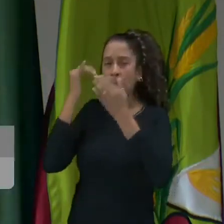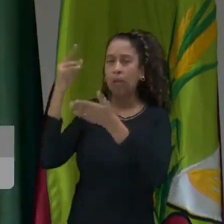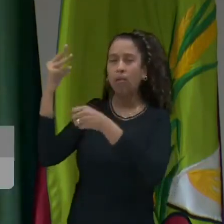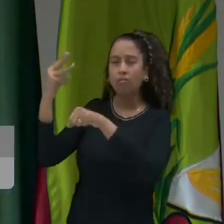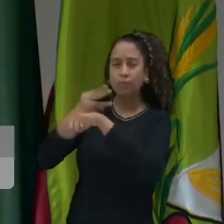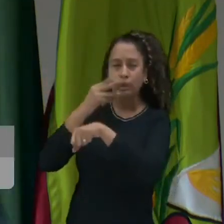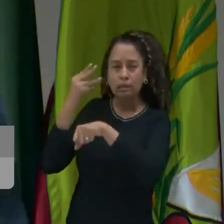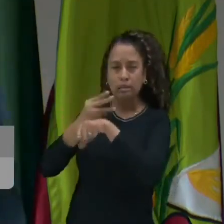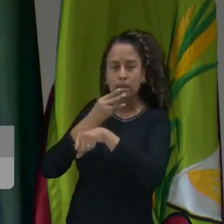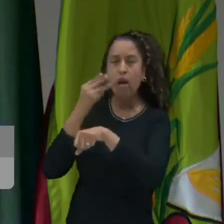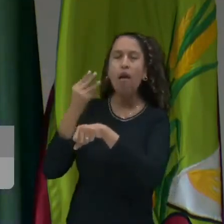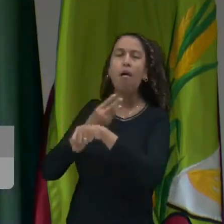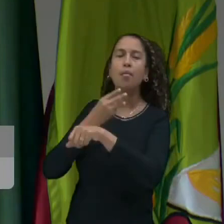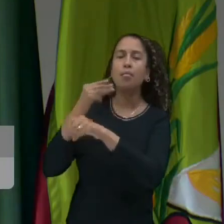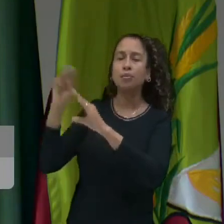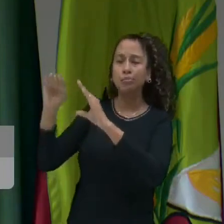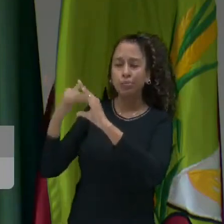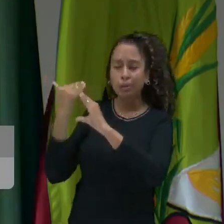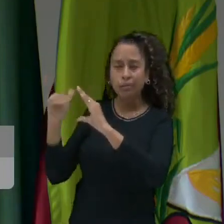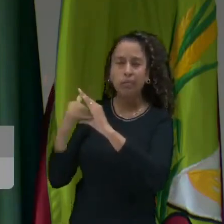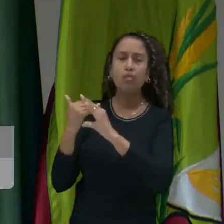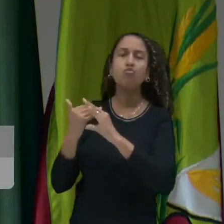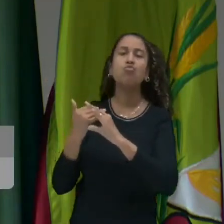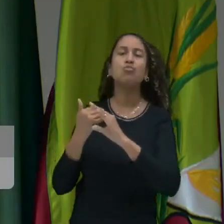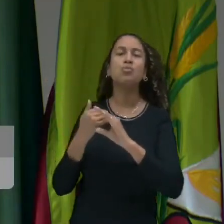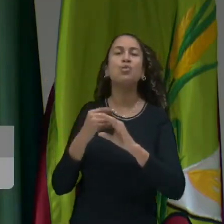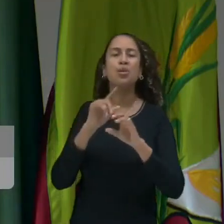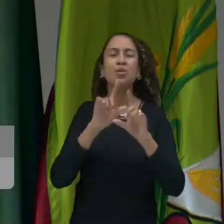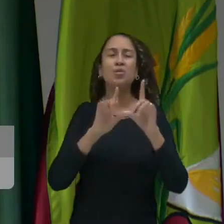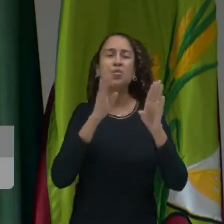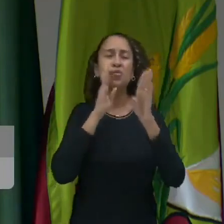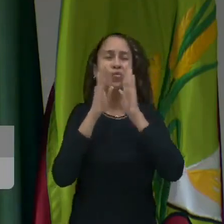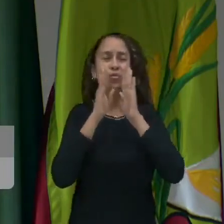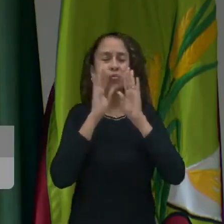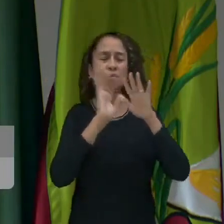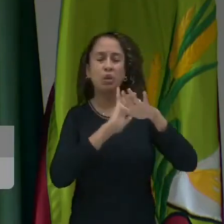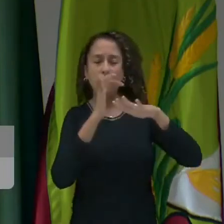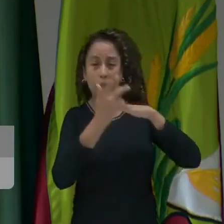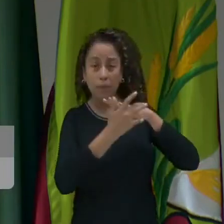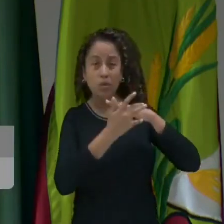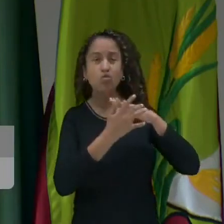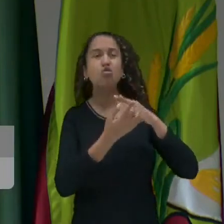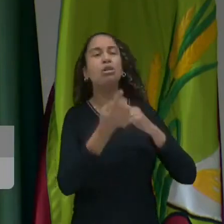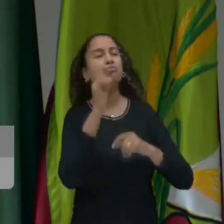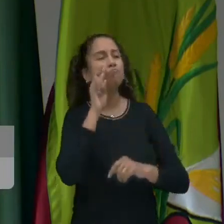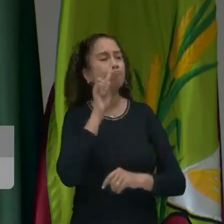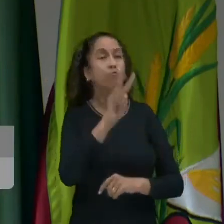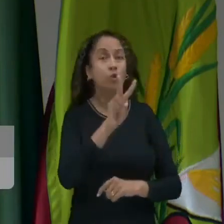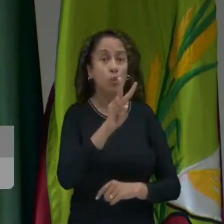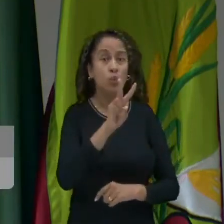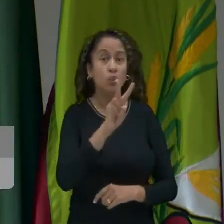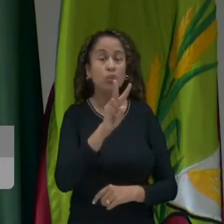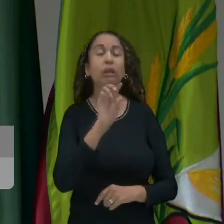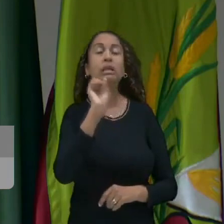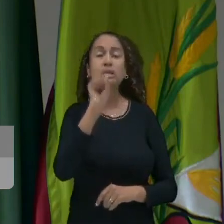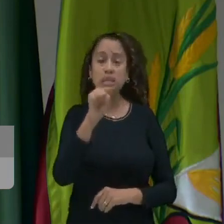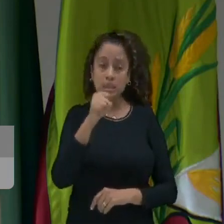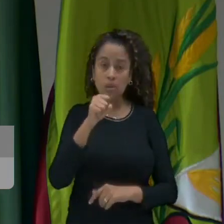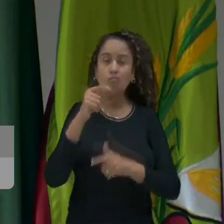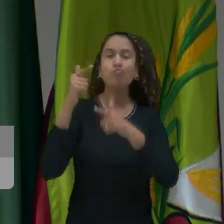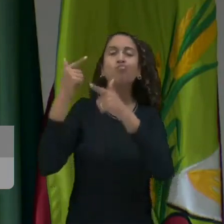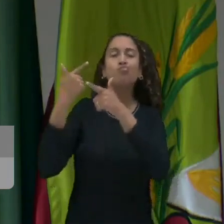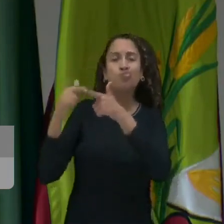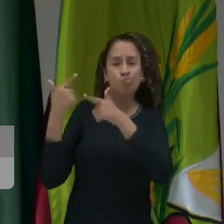recebido uma mensagem WhatsApp, uma marcação no seu Facebook ou no seu Instagram, trazendo sim o